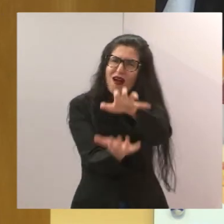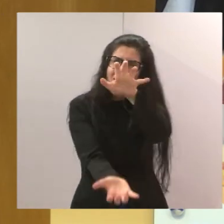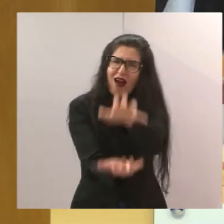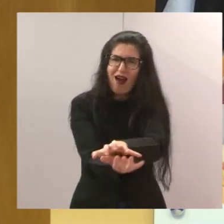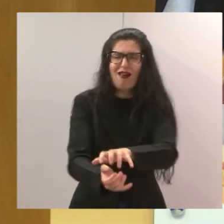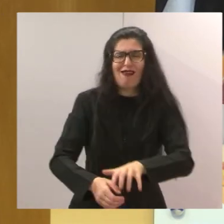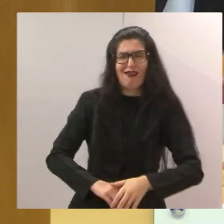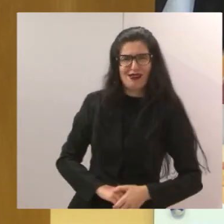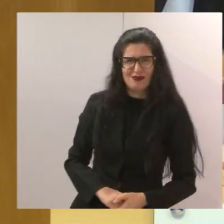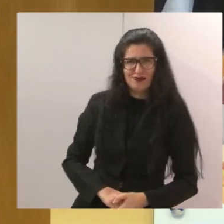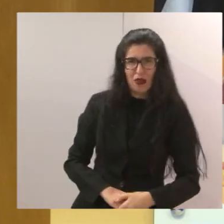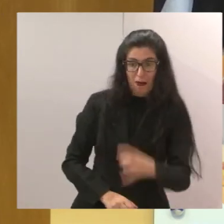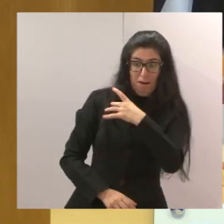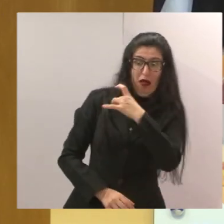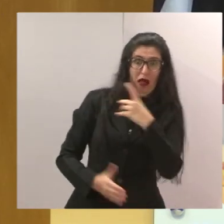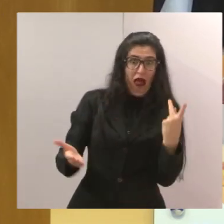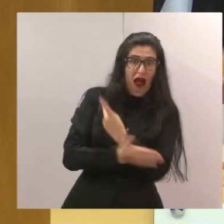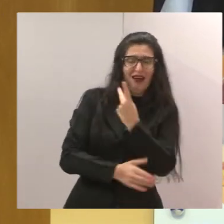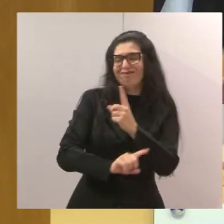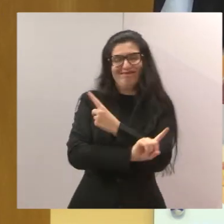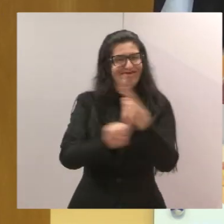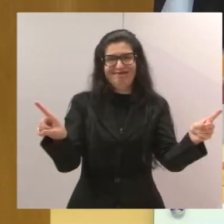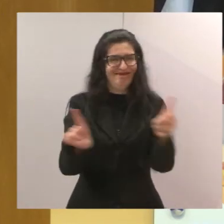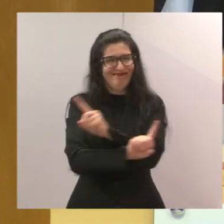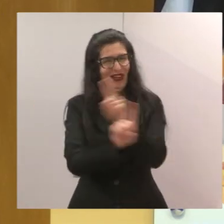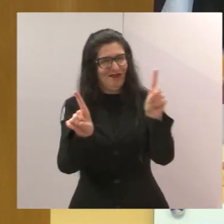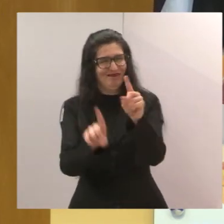Sem medo de errar. Quero dizer aqui,